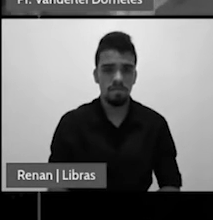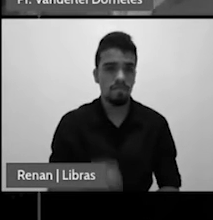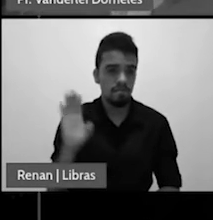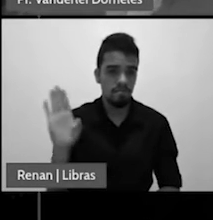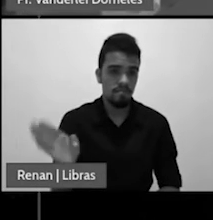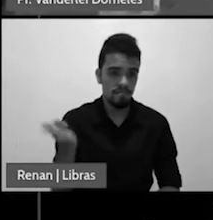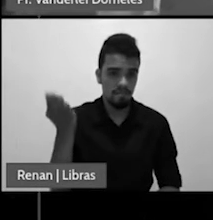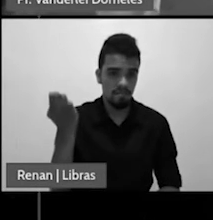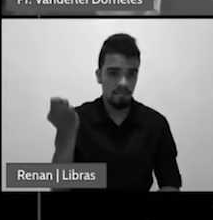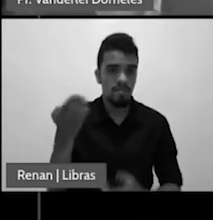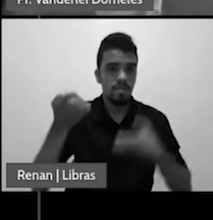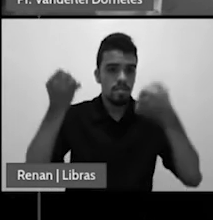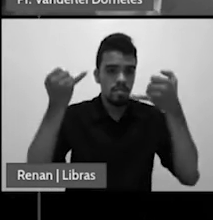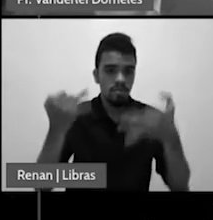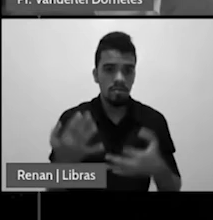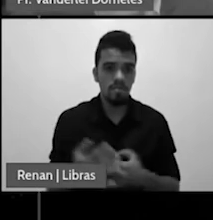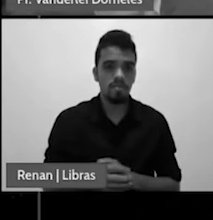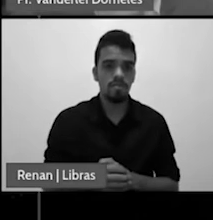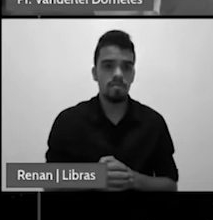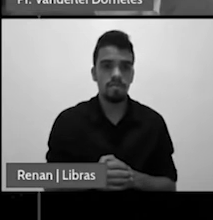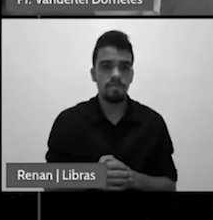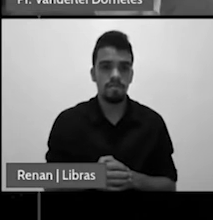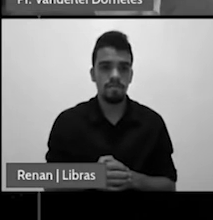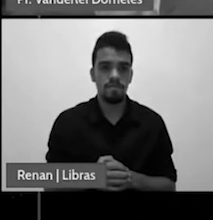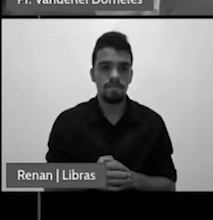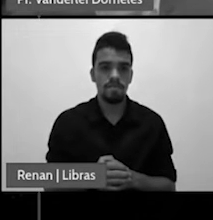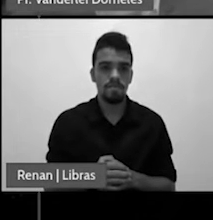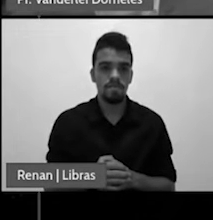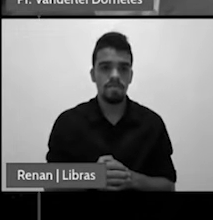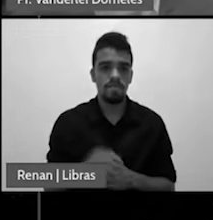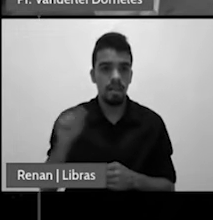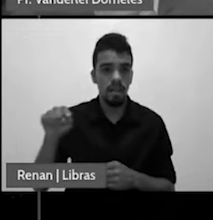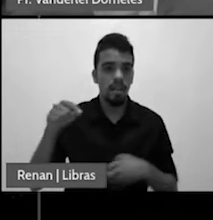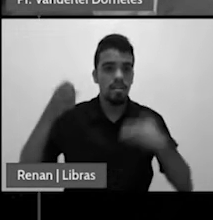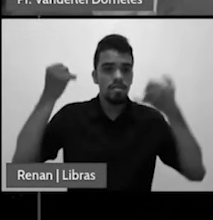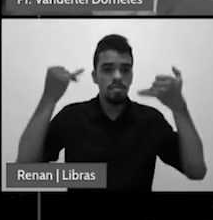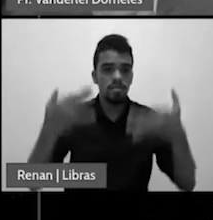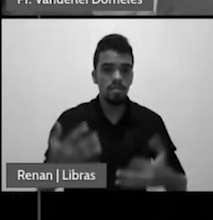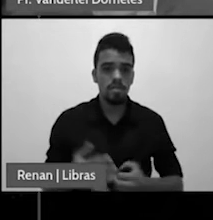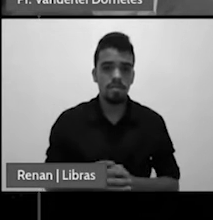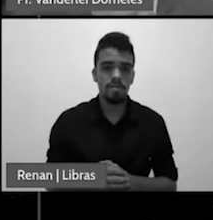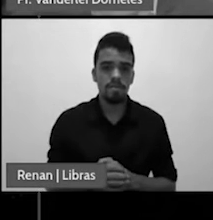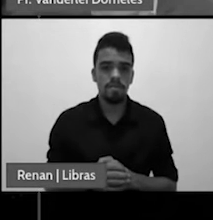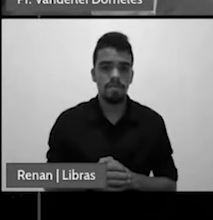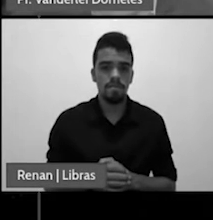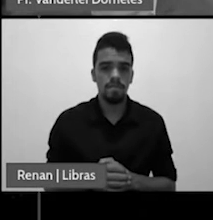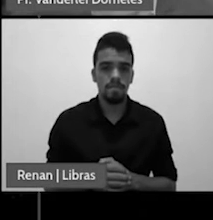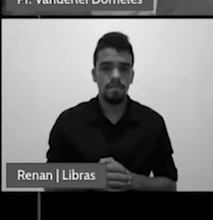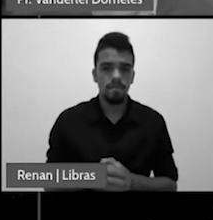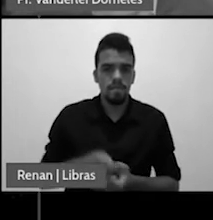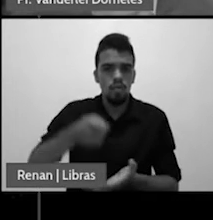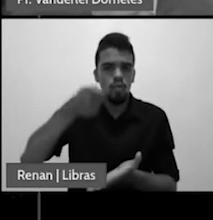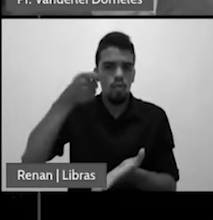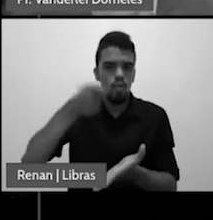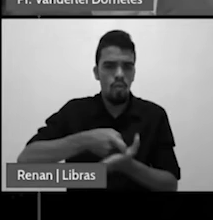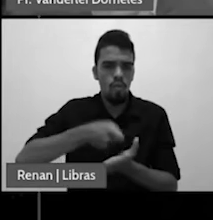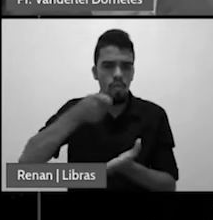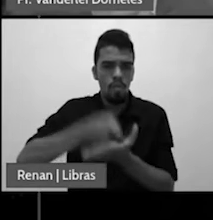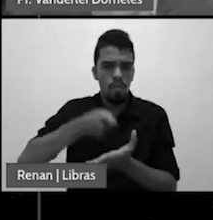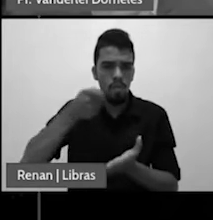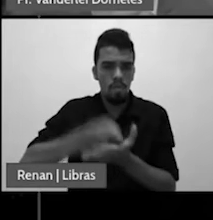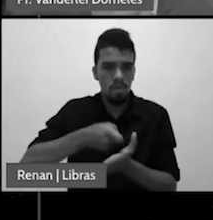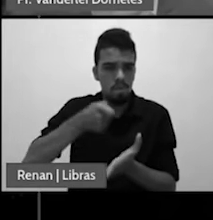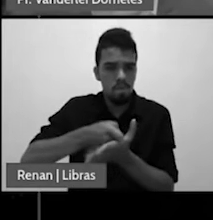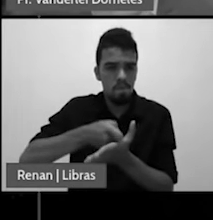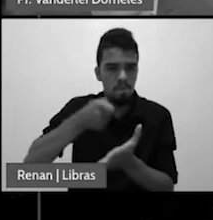no final do parágrafo aqui destacado ela afirma ao ser a questão da obrigatoriedade da observância do domingo